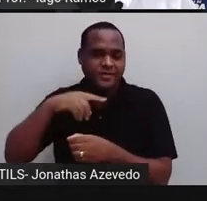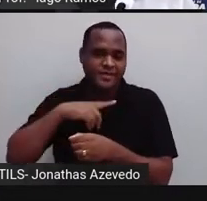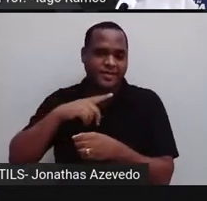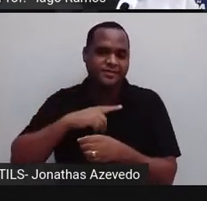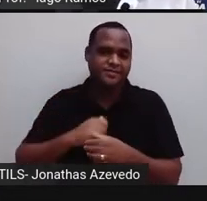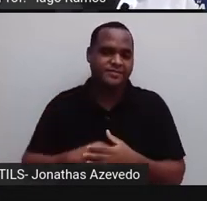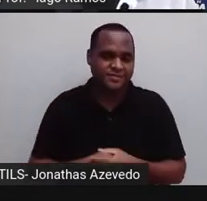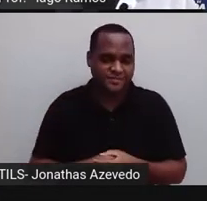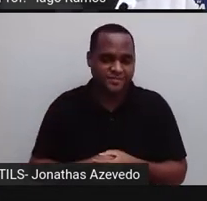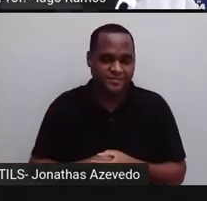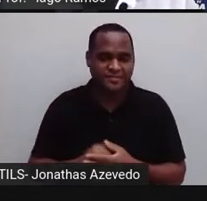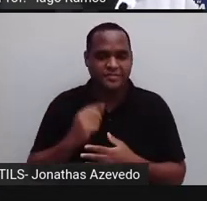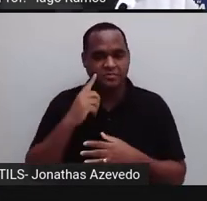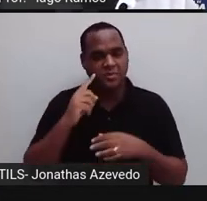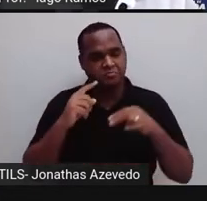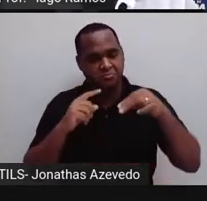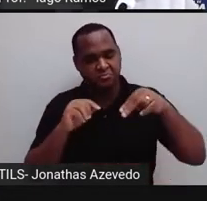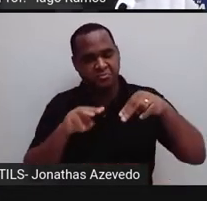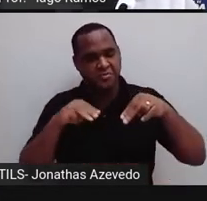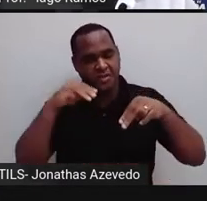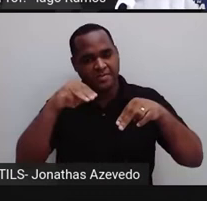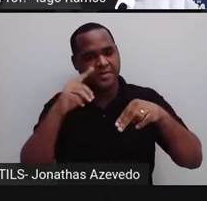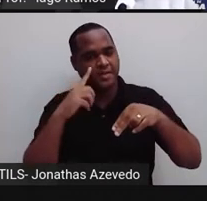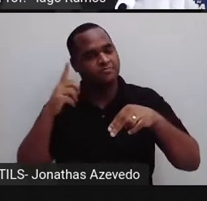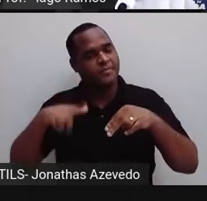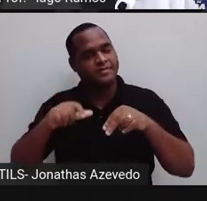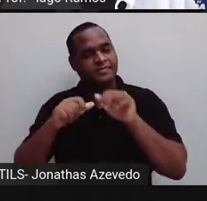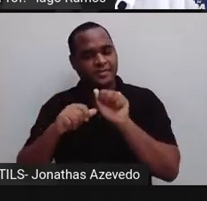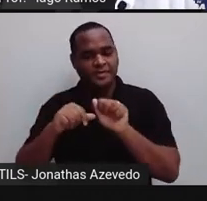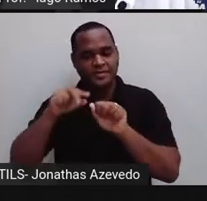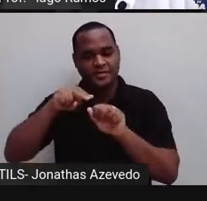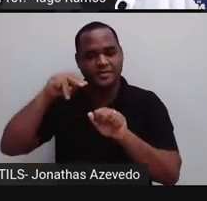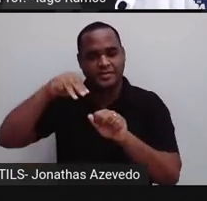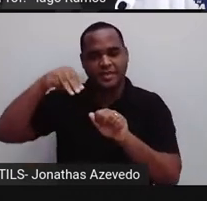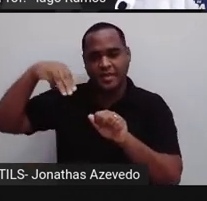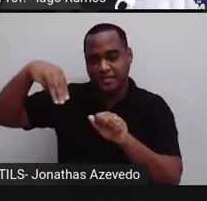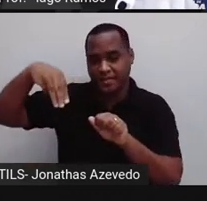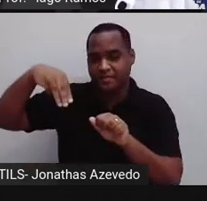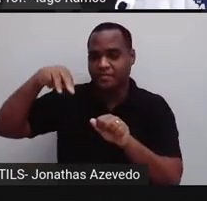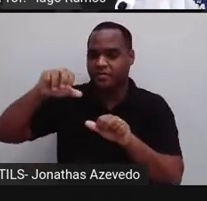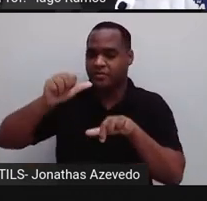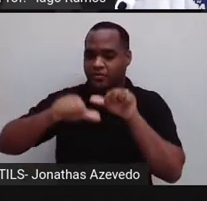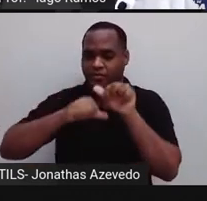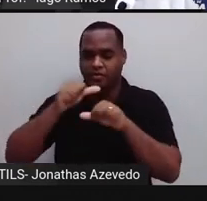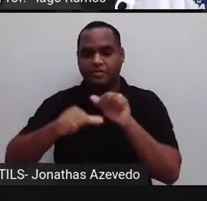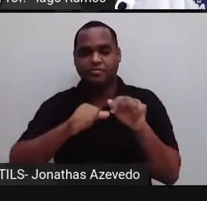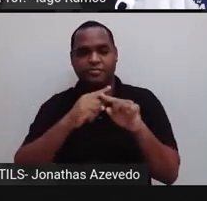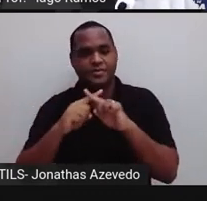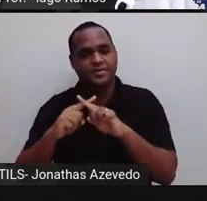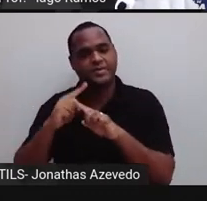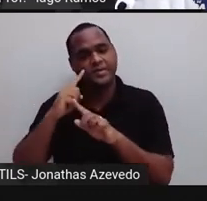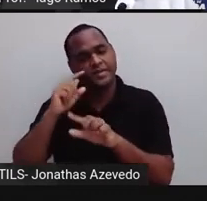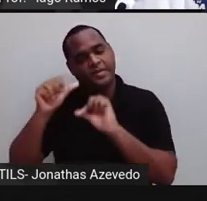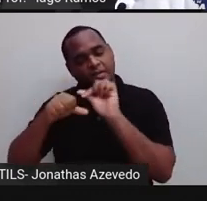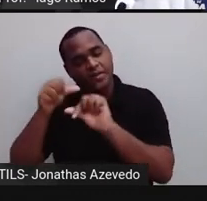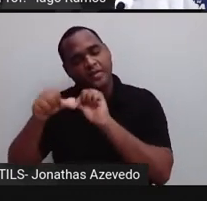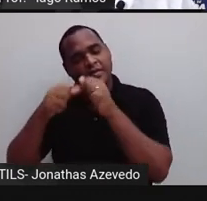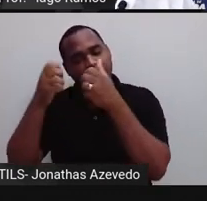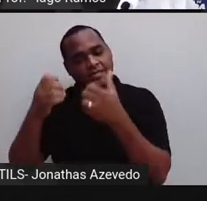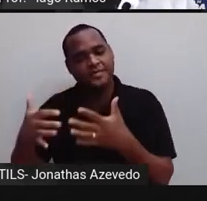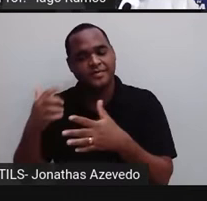Pra gente calcular é só a gente repetir essa base, fazer uma multiplicação lá em cima nos expoentes,